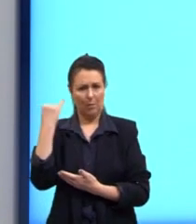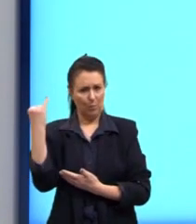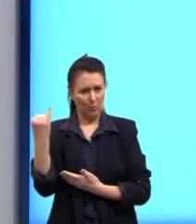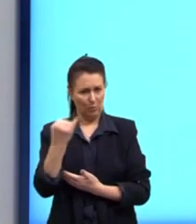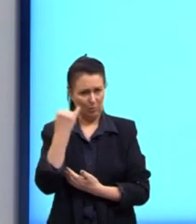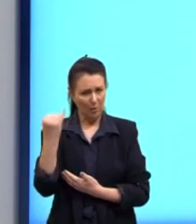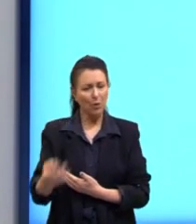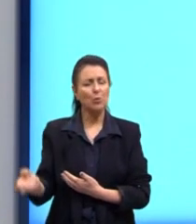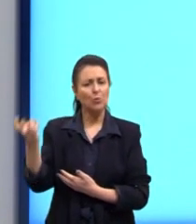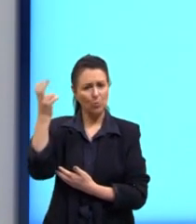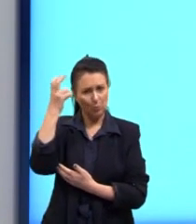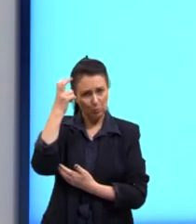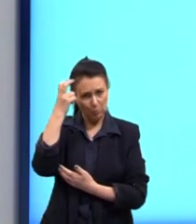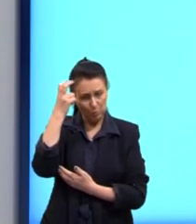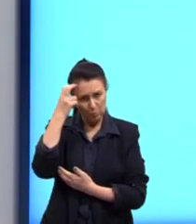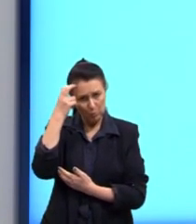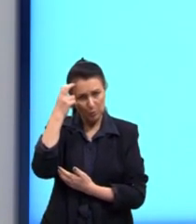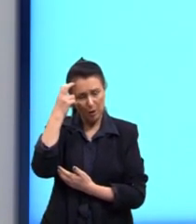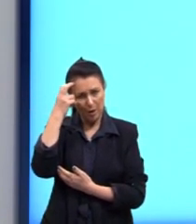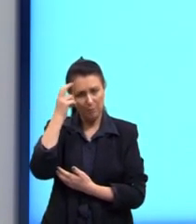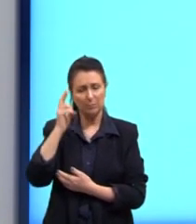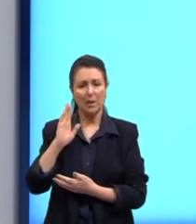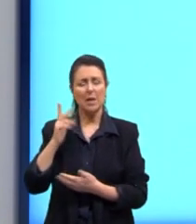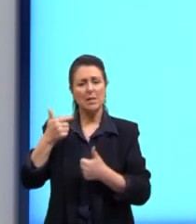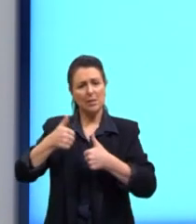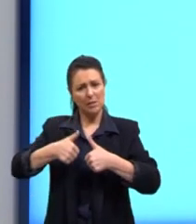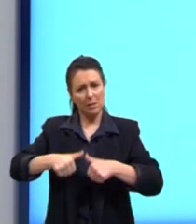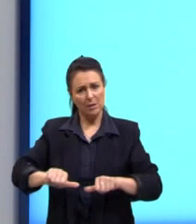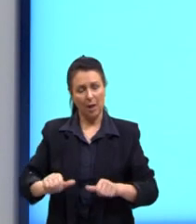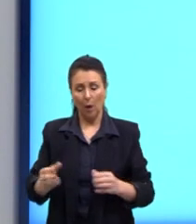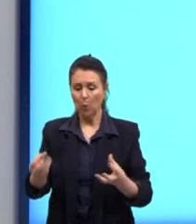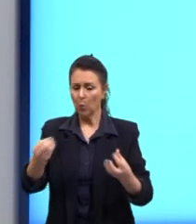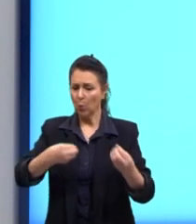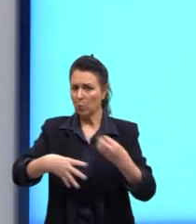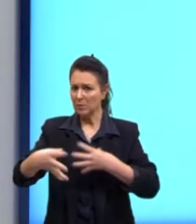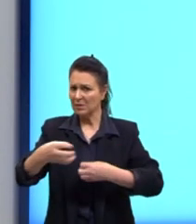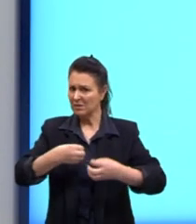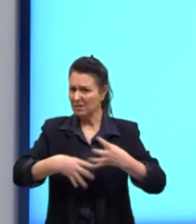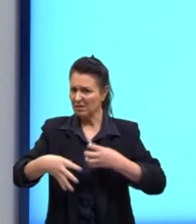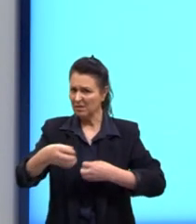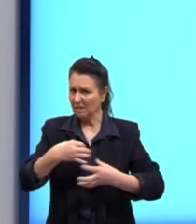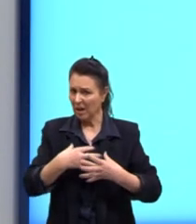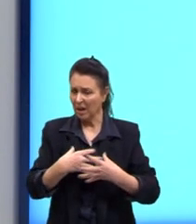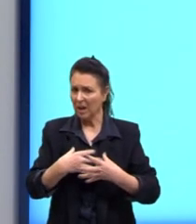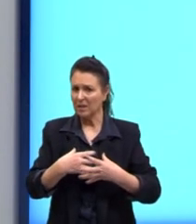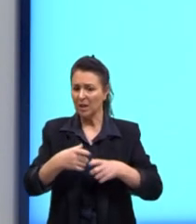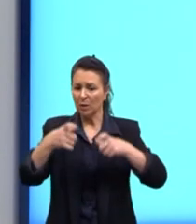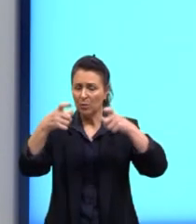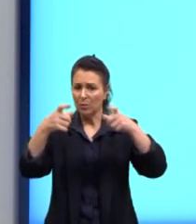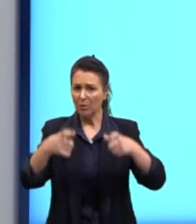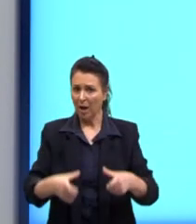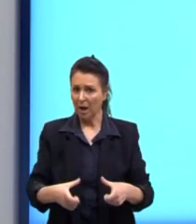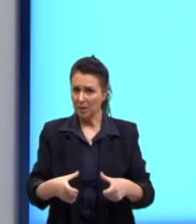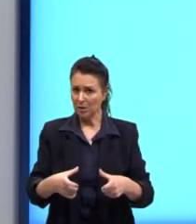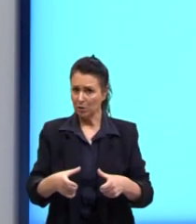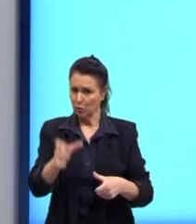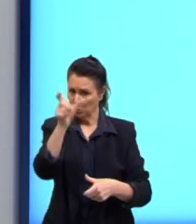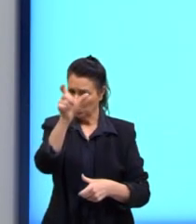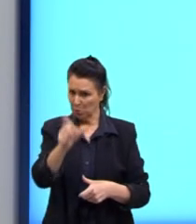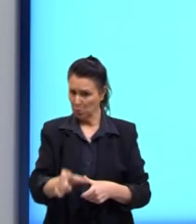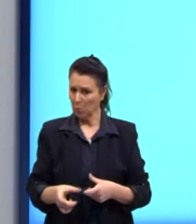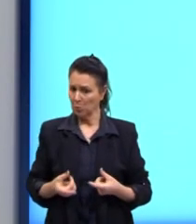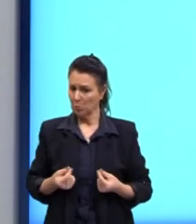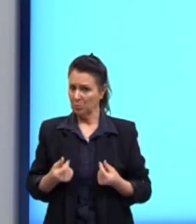cultural está majoritariamente concentrada em zonas de alto poder aquisitivo. Entretanto,